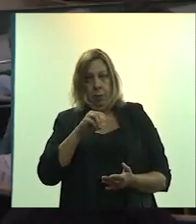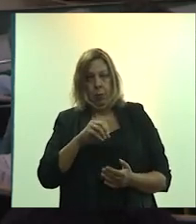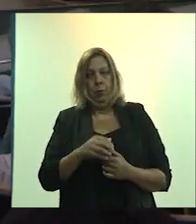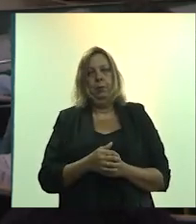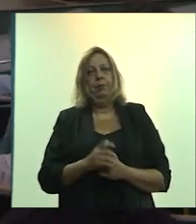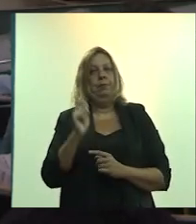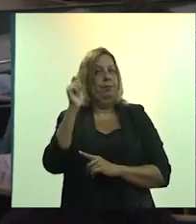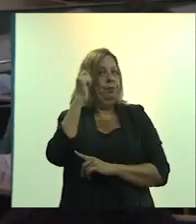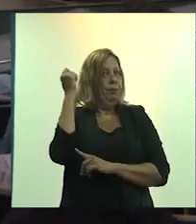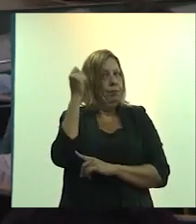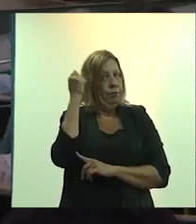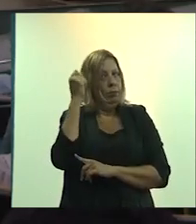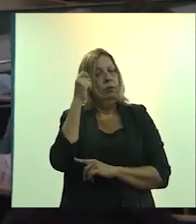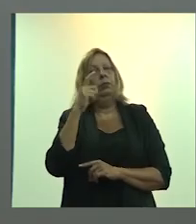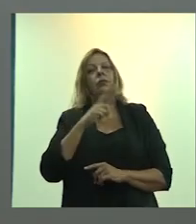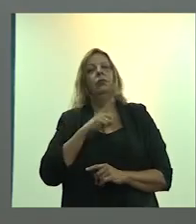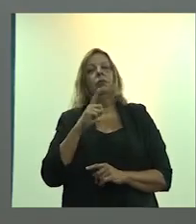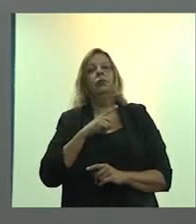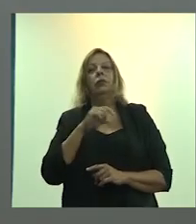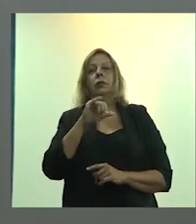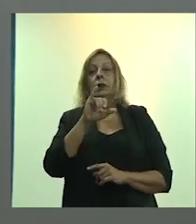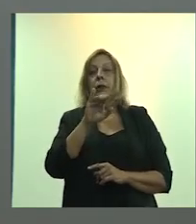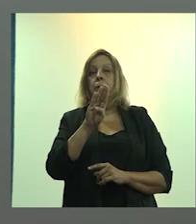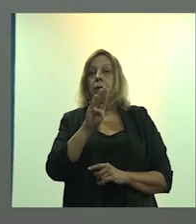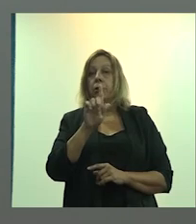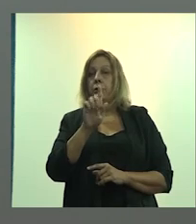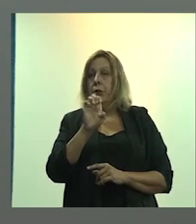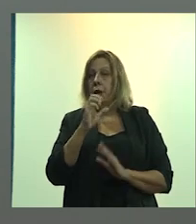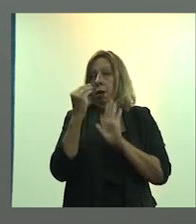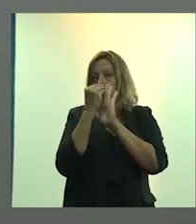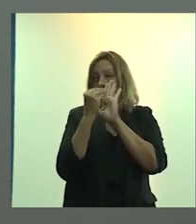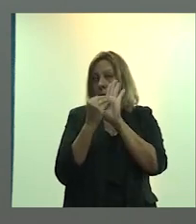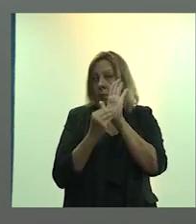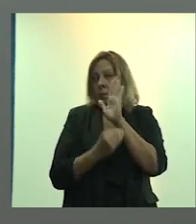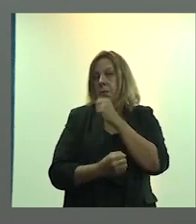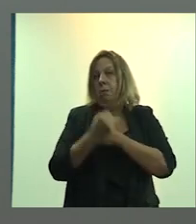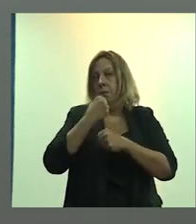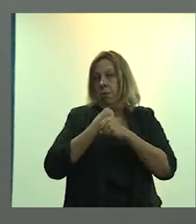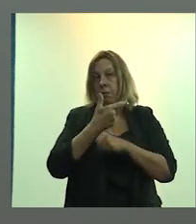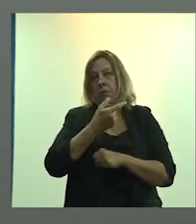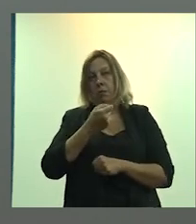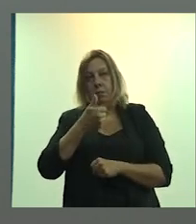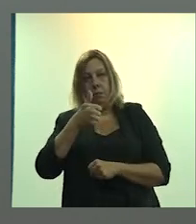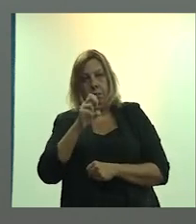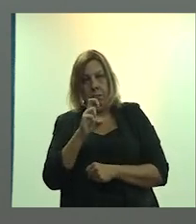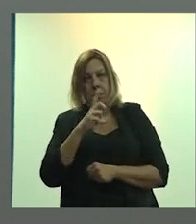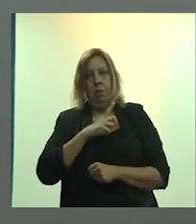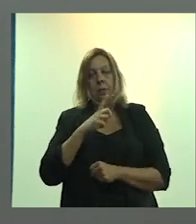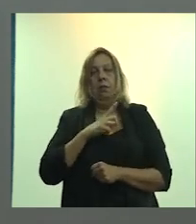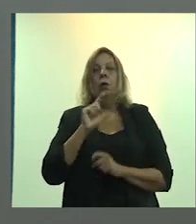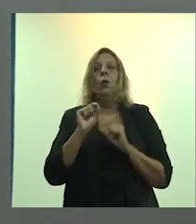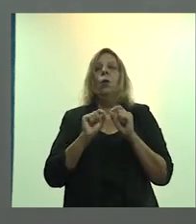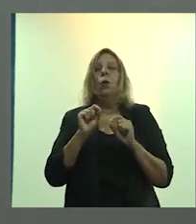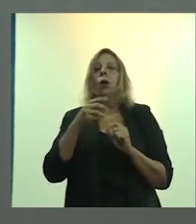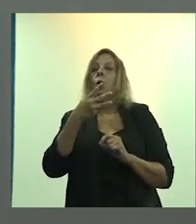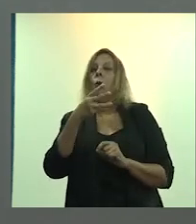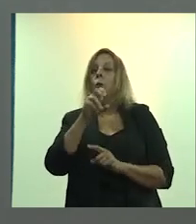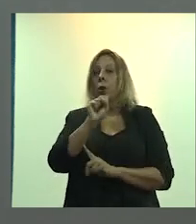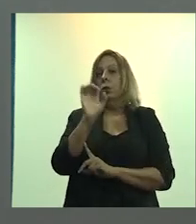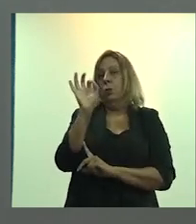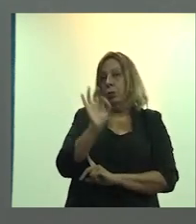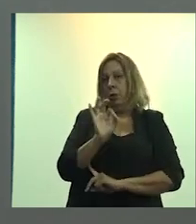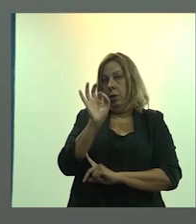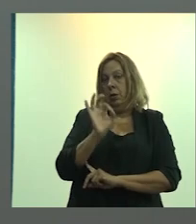Grande do Sul, são dados também do IBGE 2015, na Pesquisa Nacional de Almoça por Domicílio, nós temos que cerca de 48